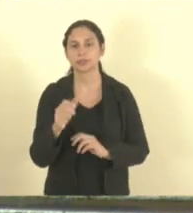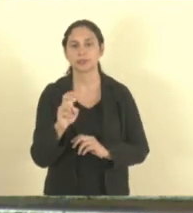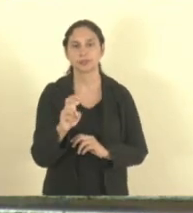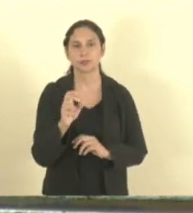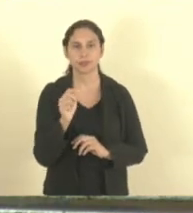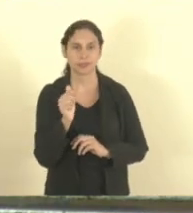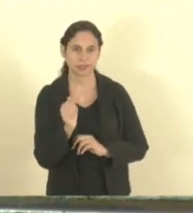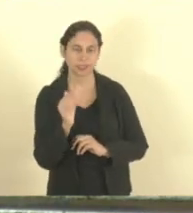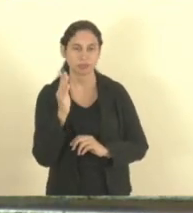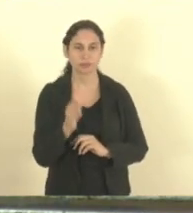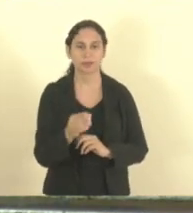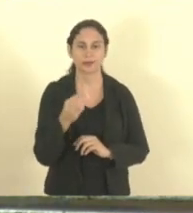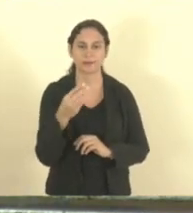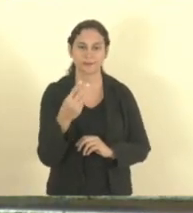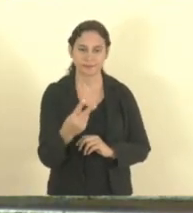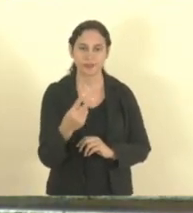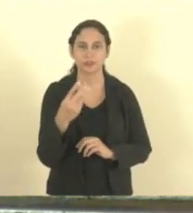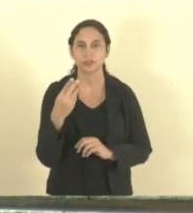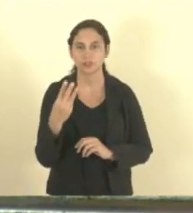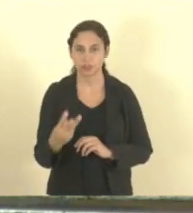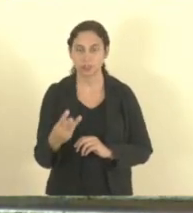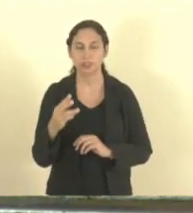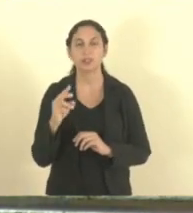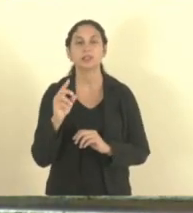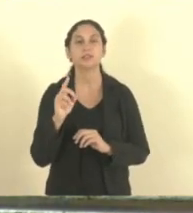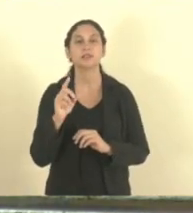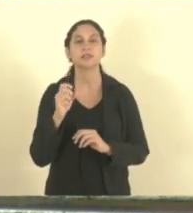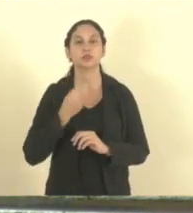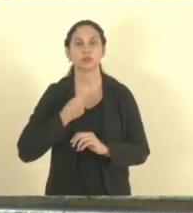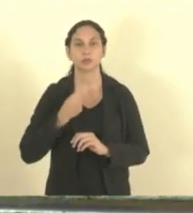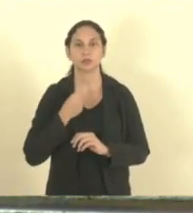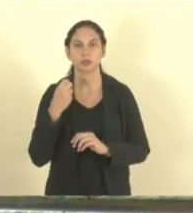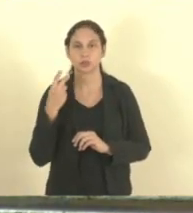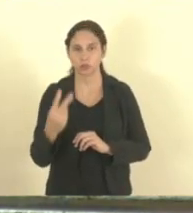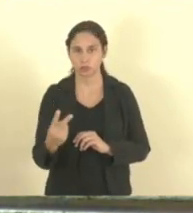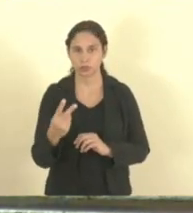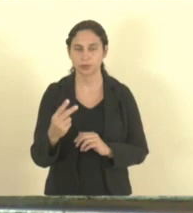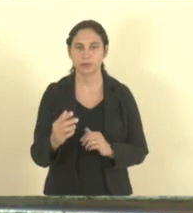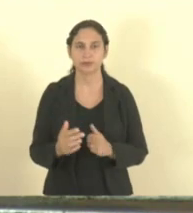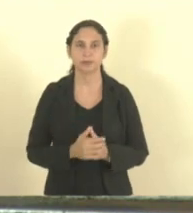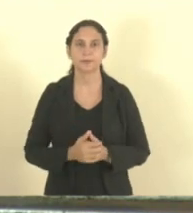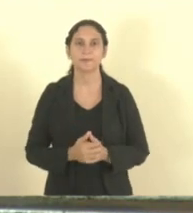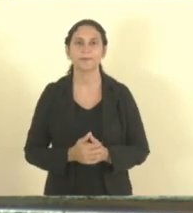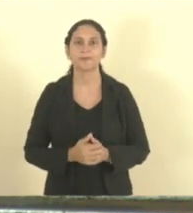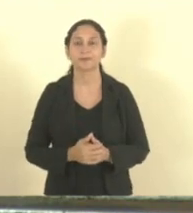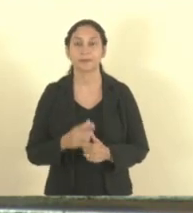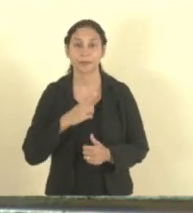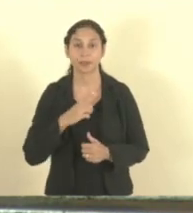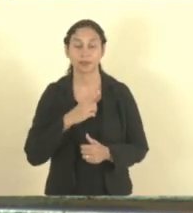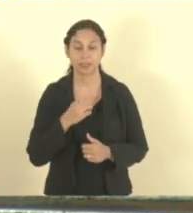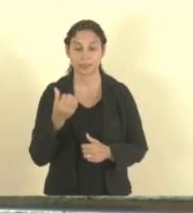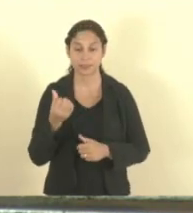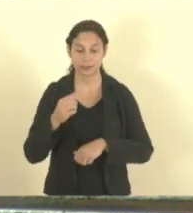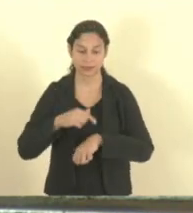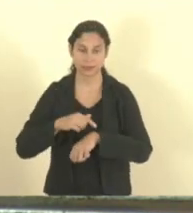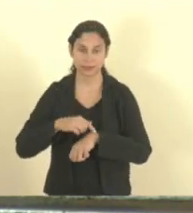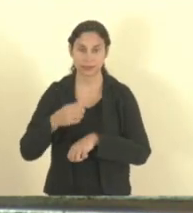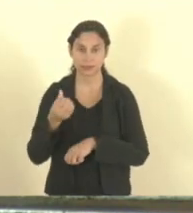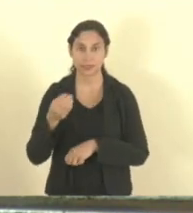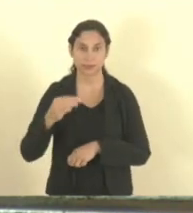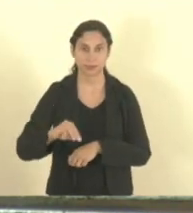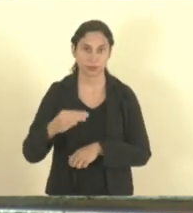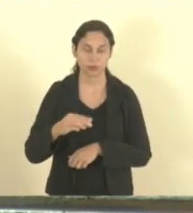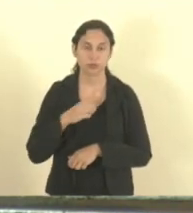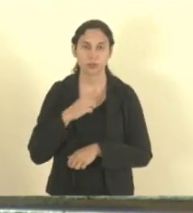157-23, item 2 da pauta. Nós ainda temos seis minutos e temos mais um